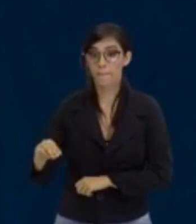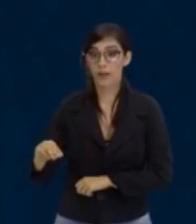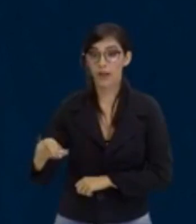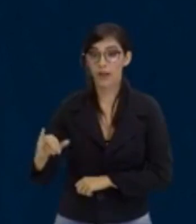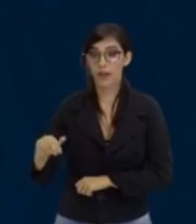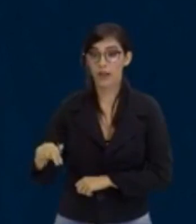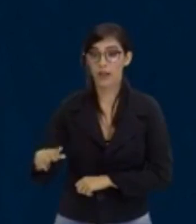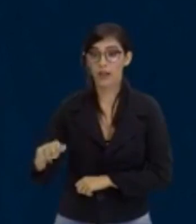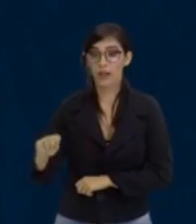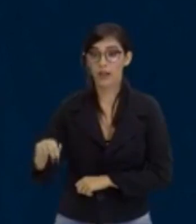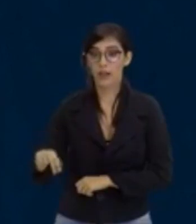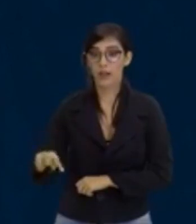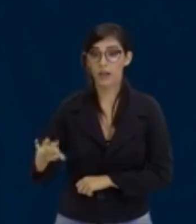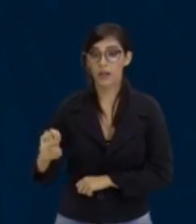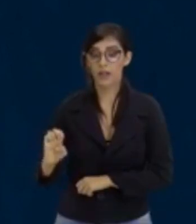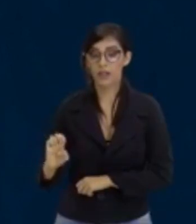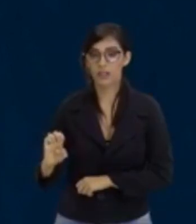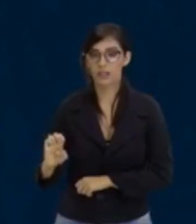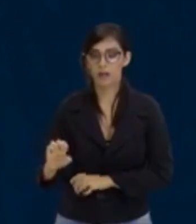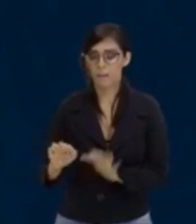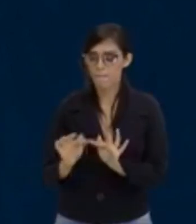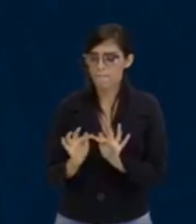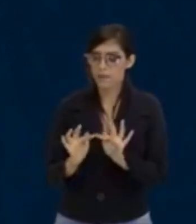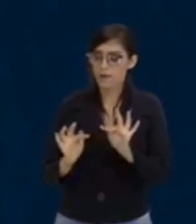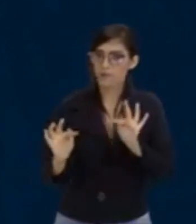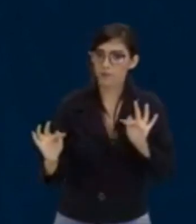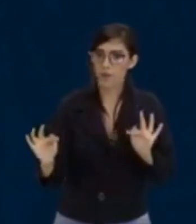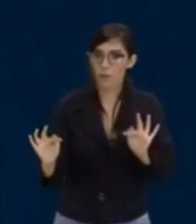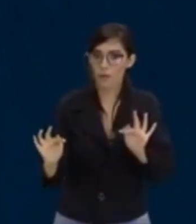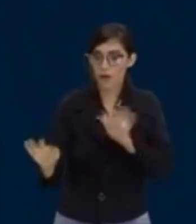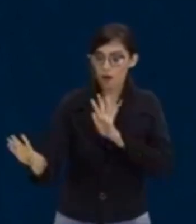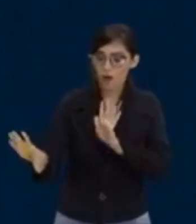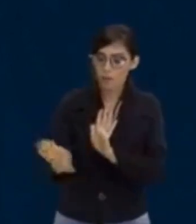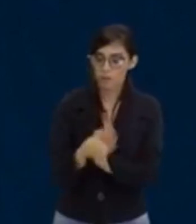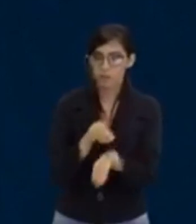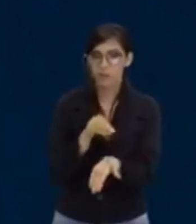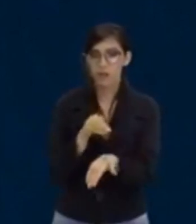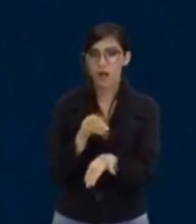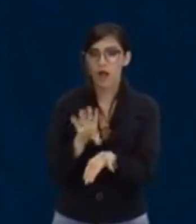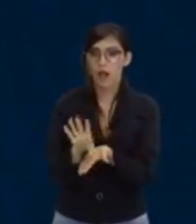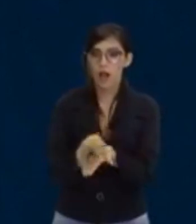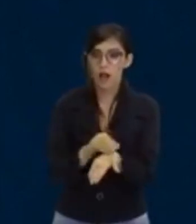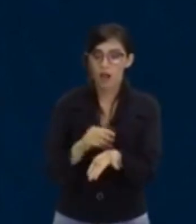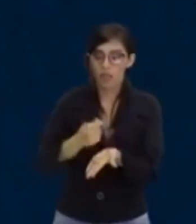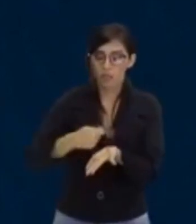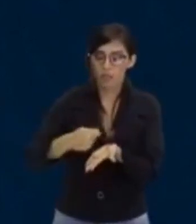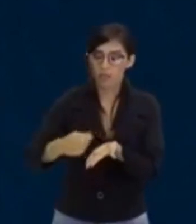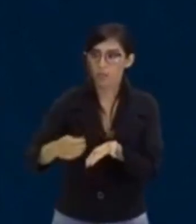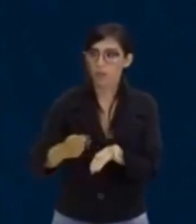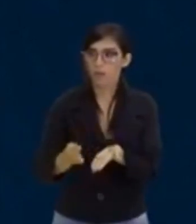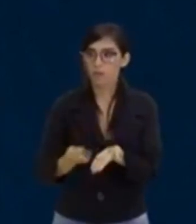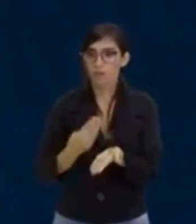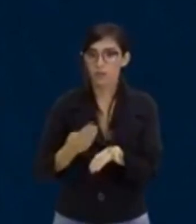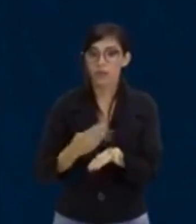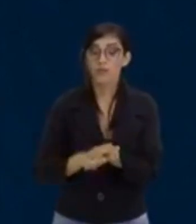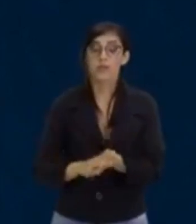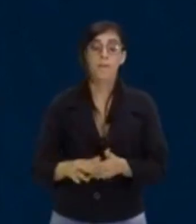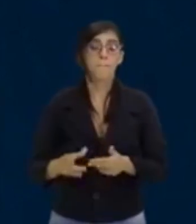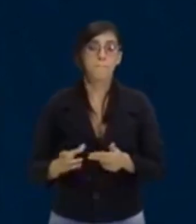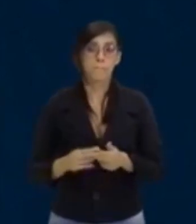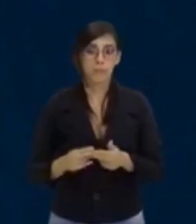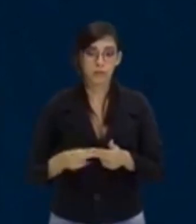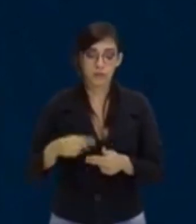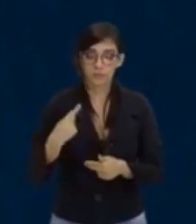calculado por uma formulazinha, anota lá no teu caderno, essa fórmula vai ser muito, muito, muito usada por ti